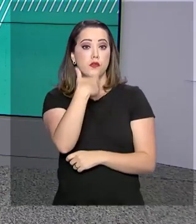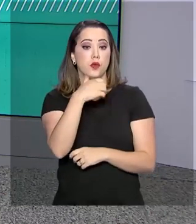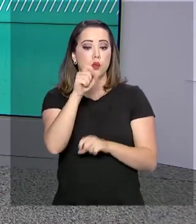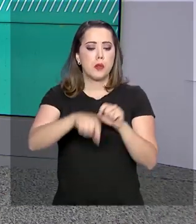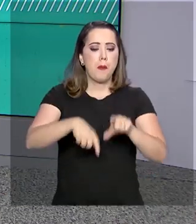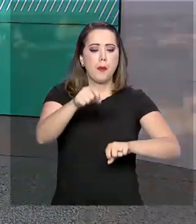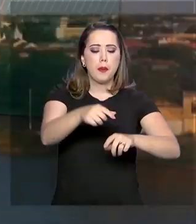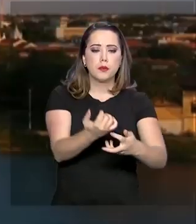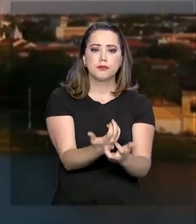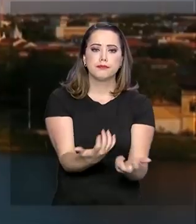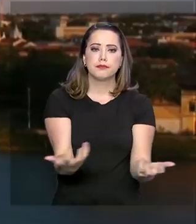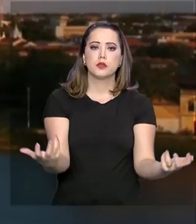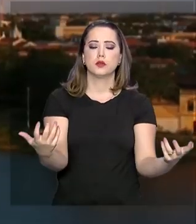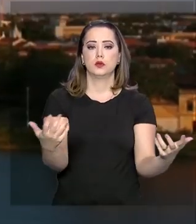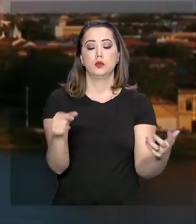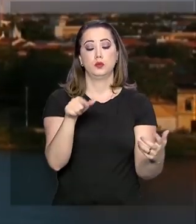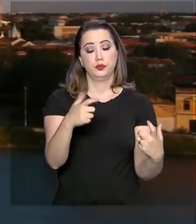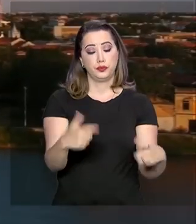na região.